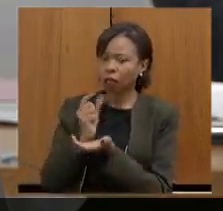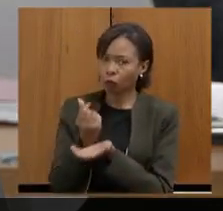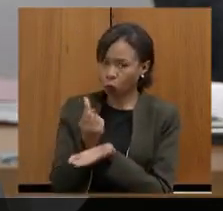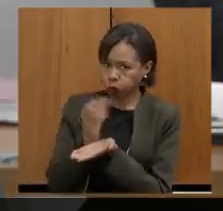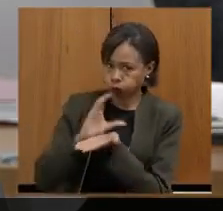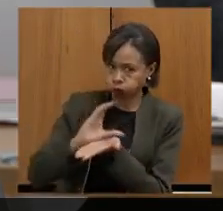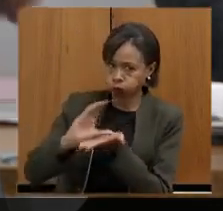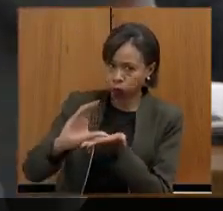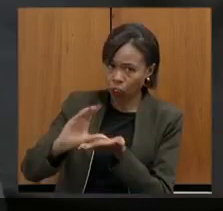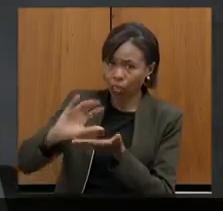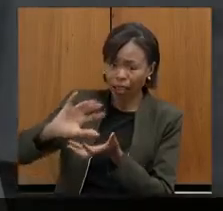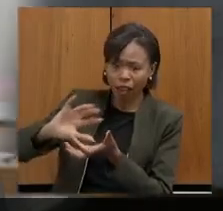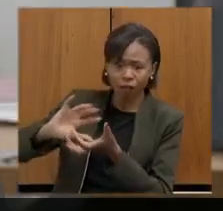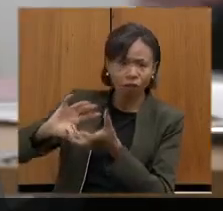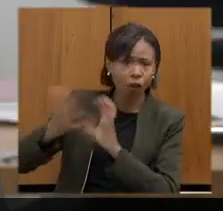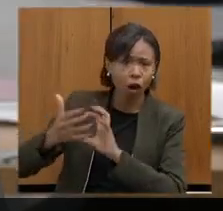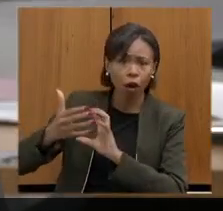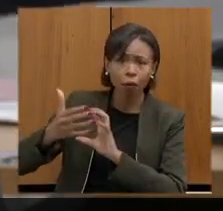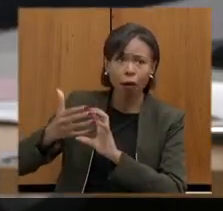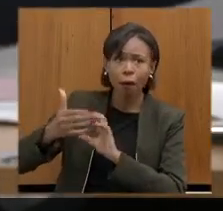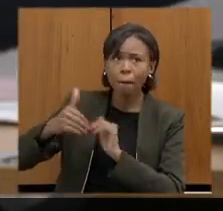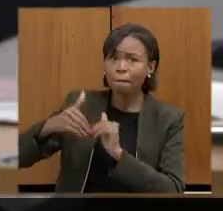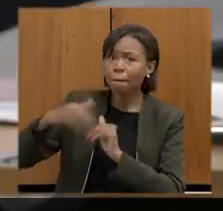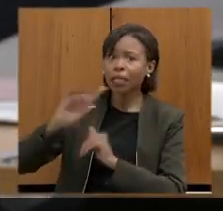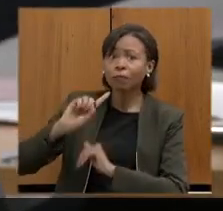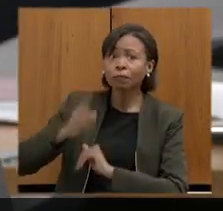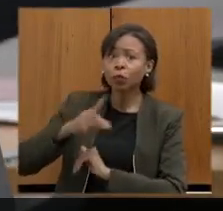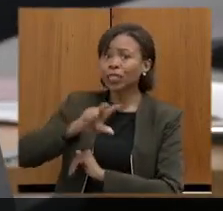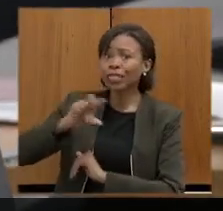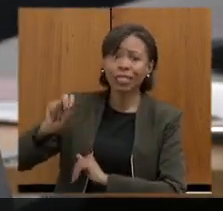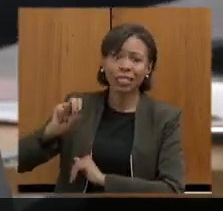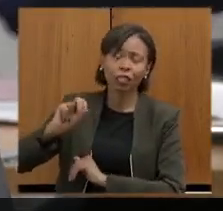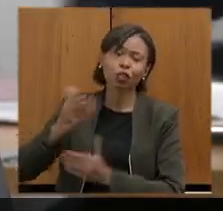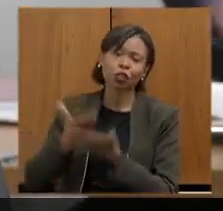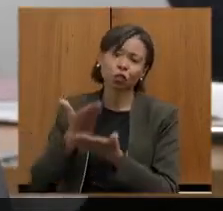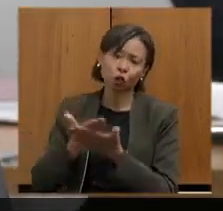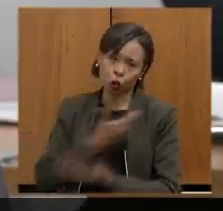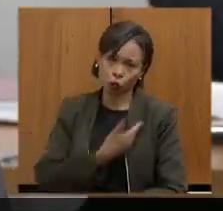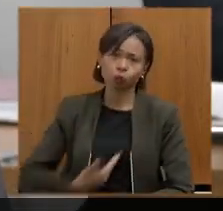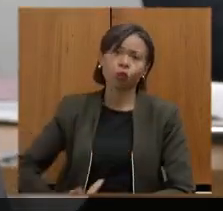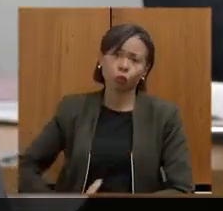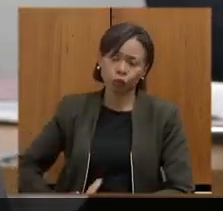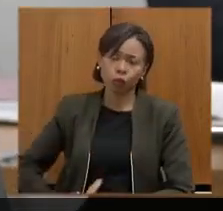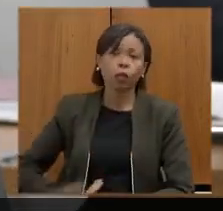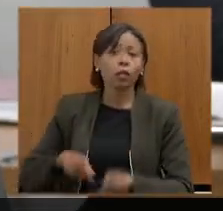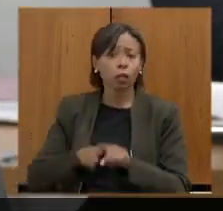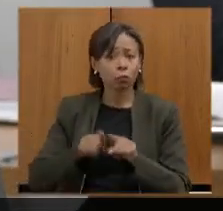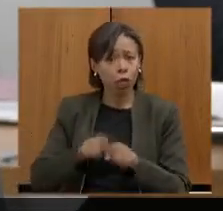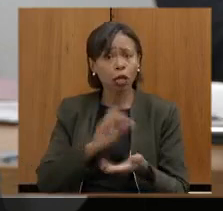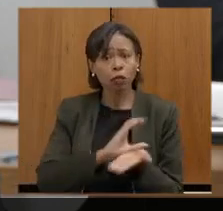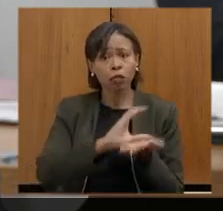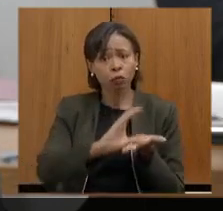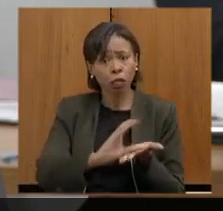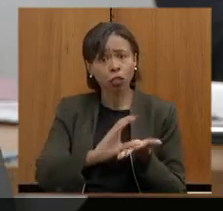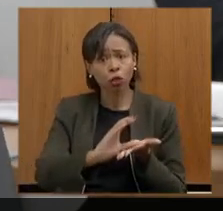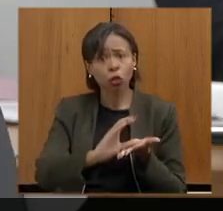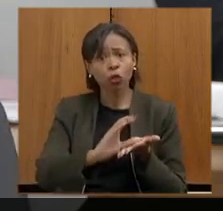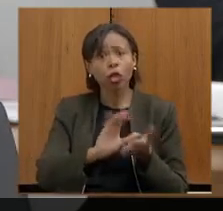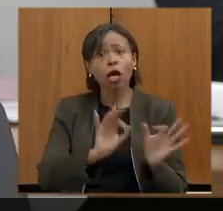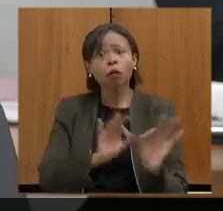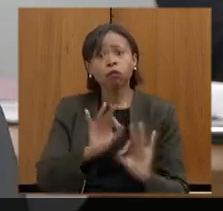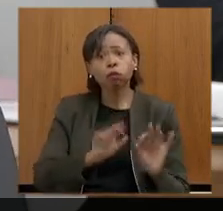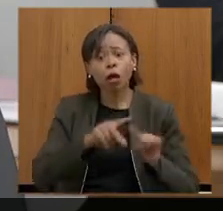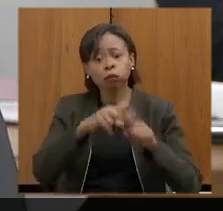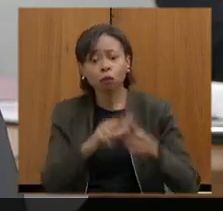em reformas de mais de 1.500 escolas da rede pública estadual. Investimentos em manutenção predial. Aqui a gente está falando de